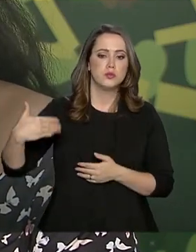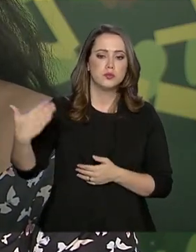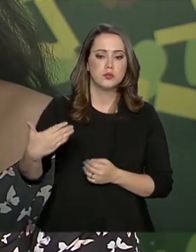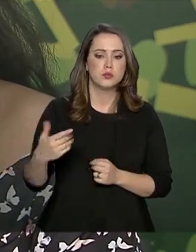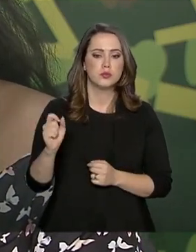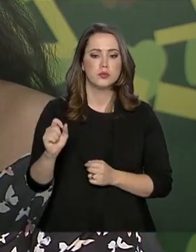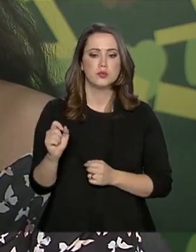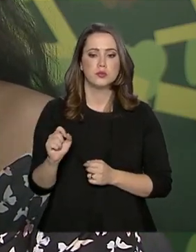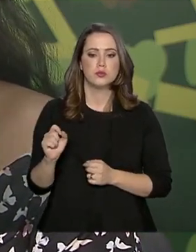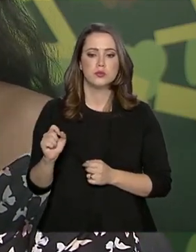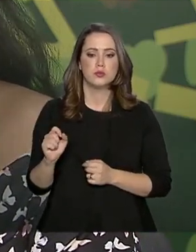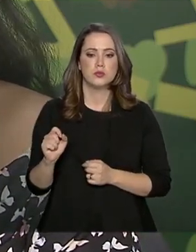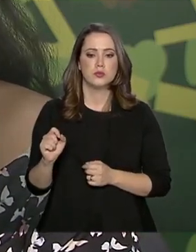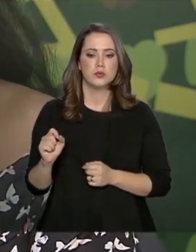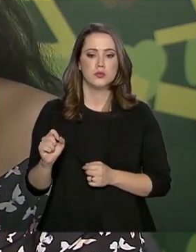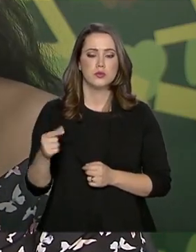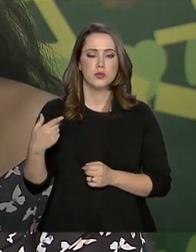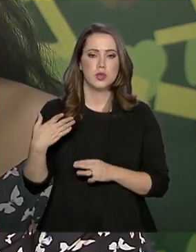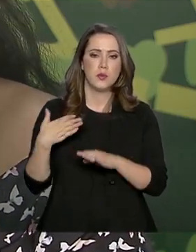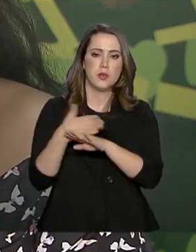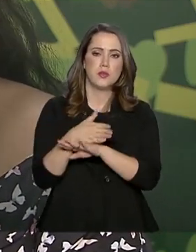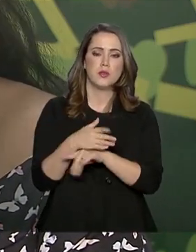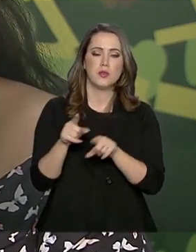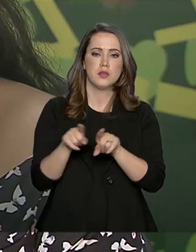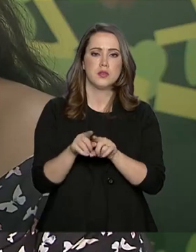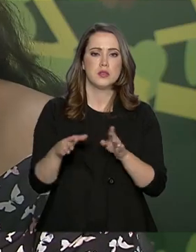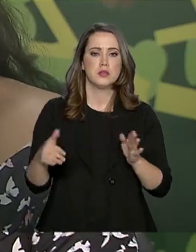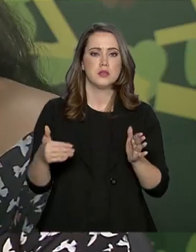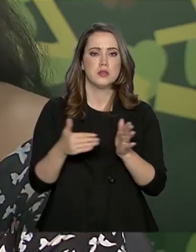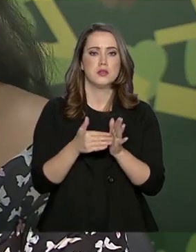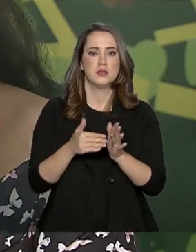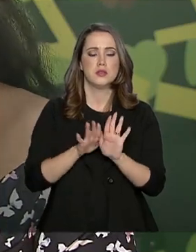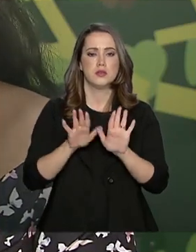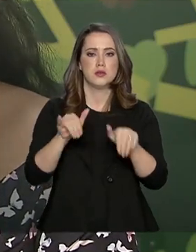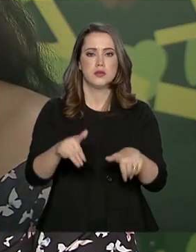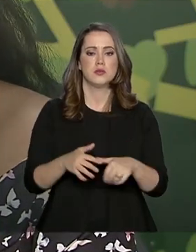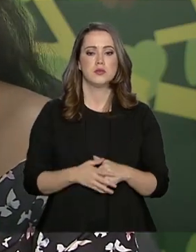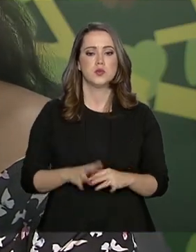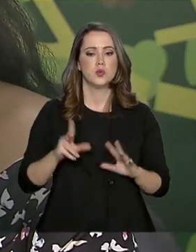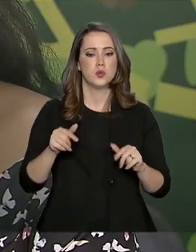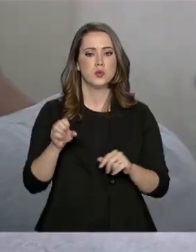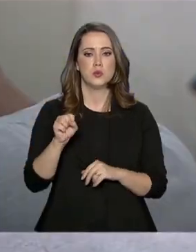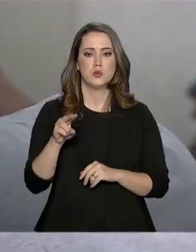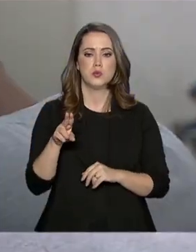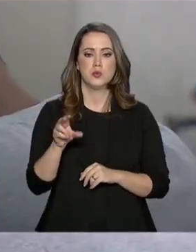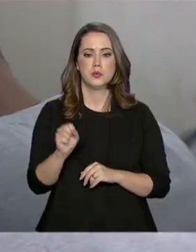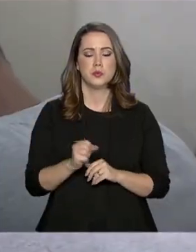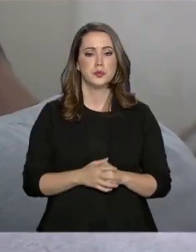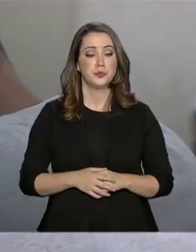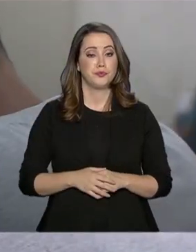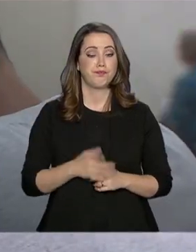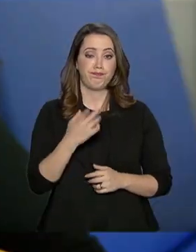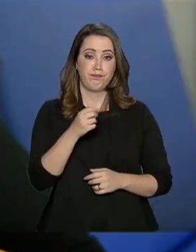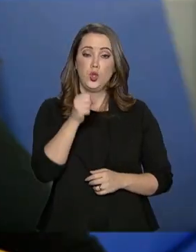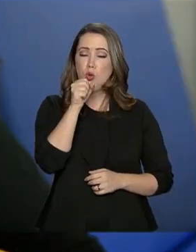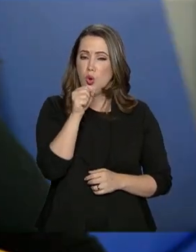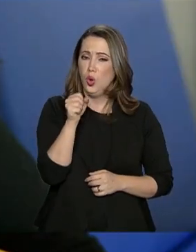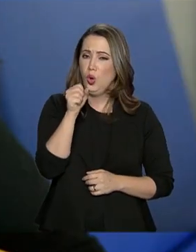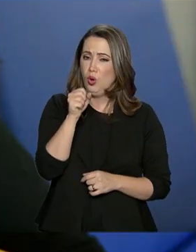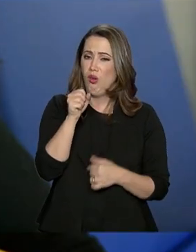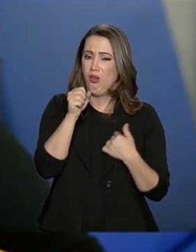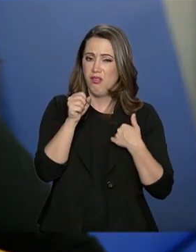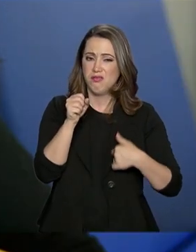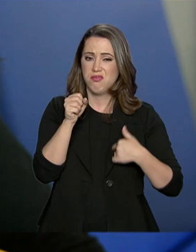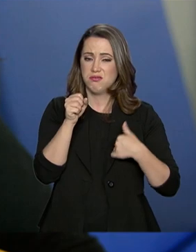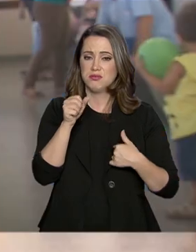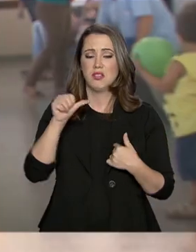eu entrei até o término, tudo pelo SUS. A tuberculose é uma doença causada